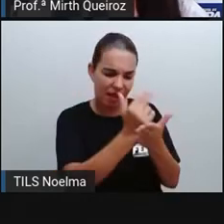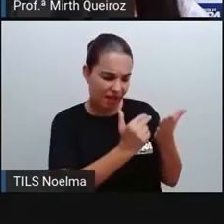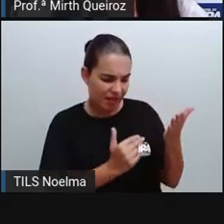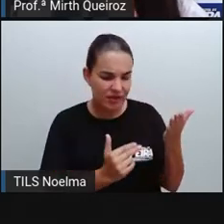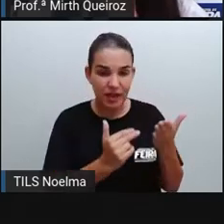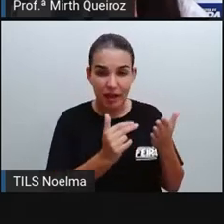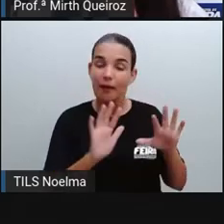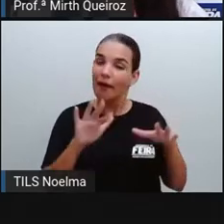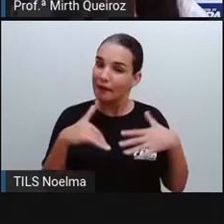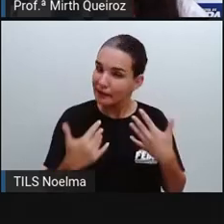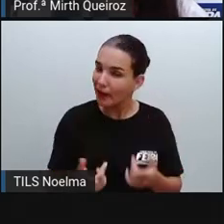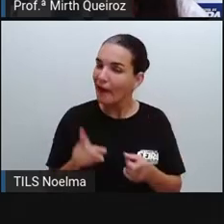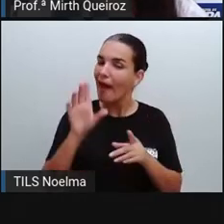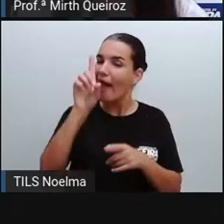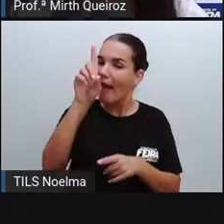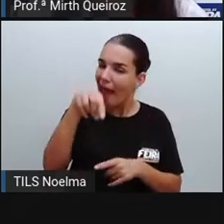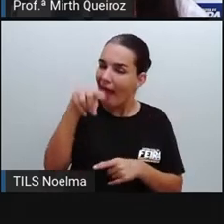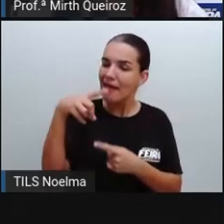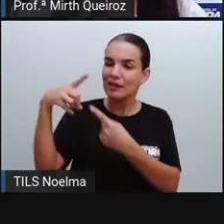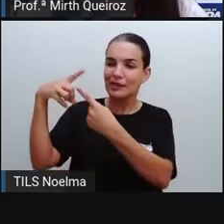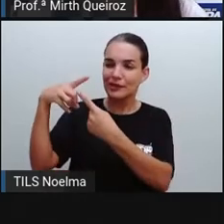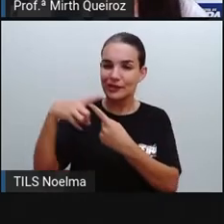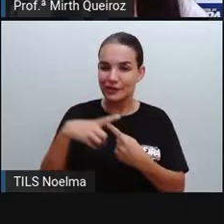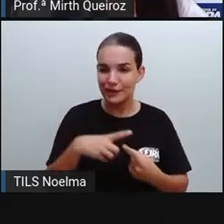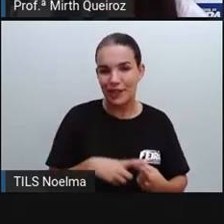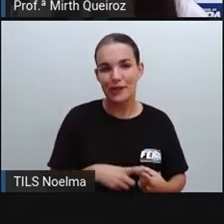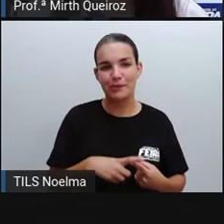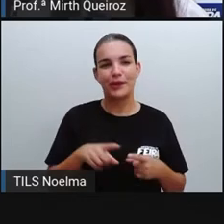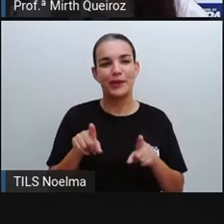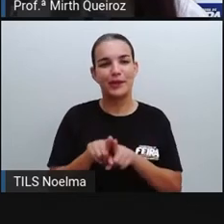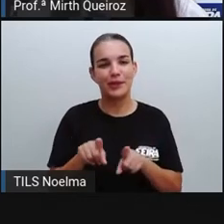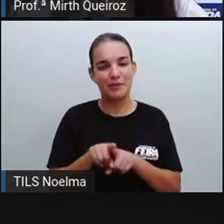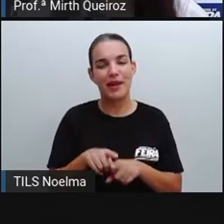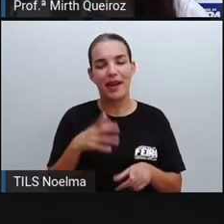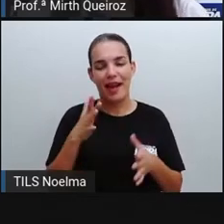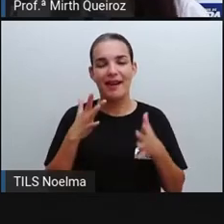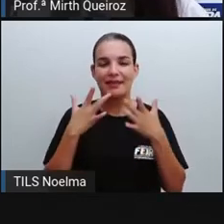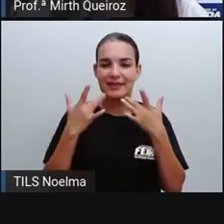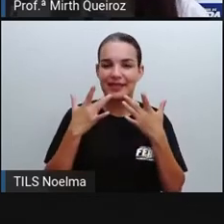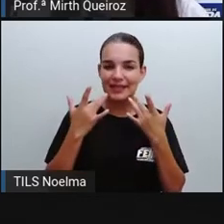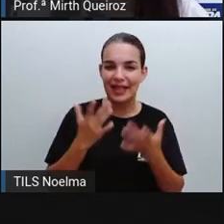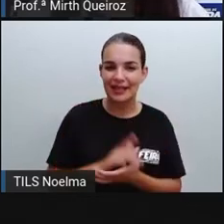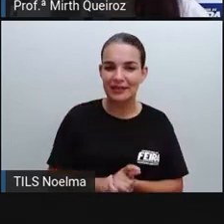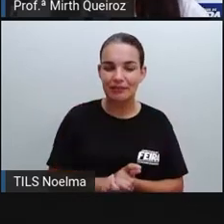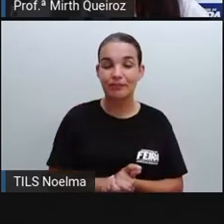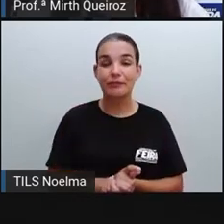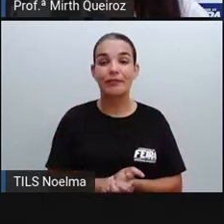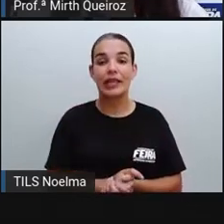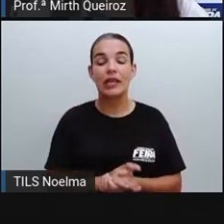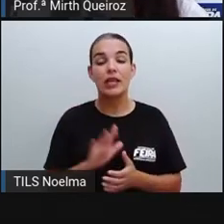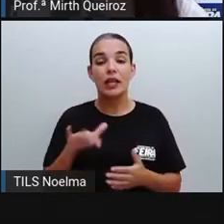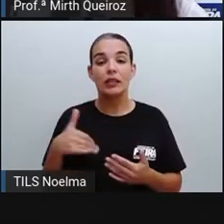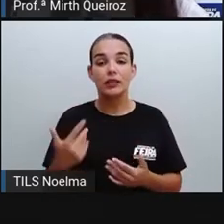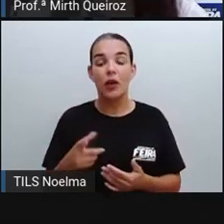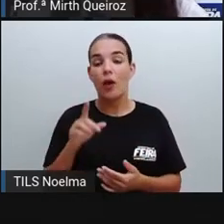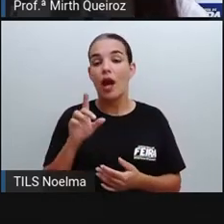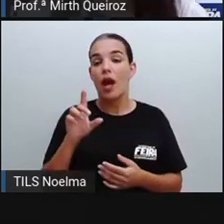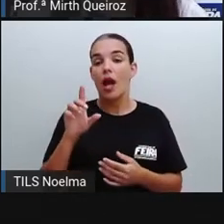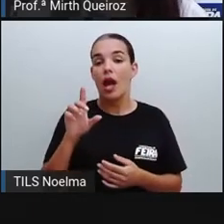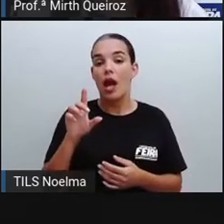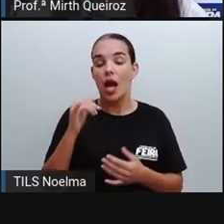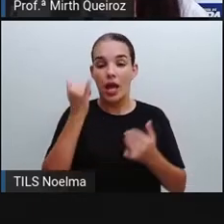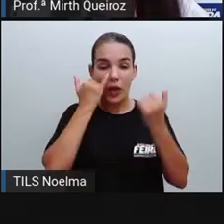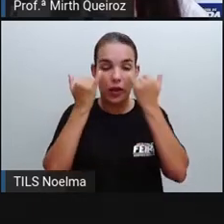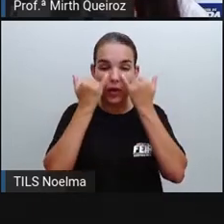tipo de infográfico, um infográfico animado, que a gente vai ver sobre os tipos de infográfico. E esse tipo de infográfico